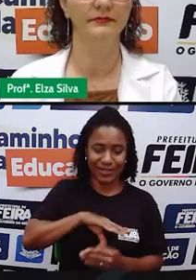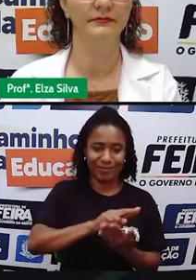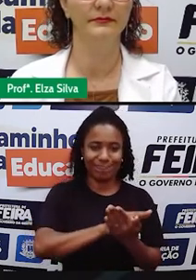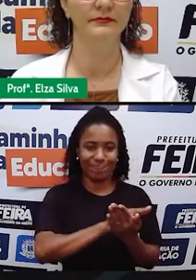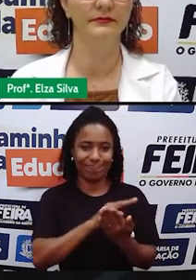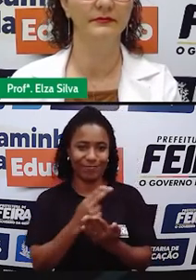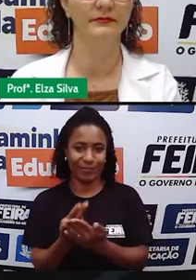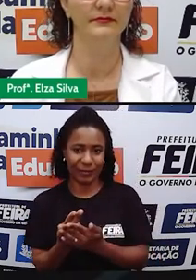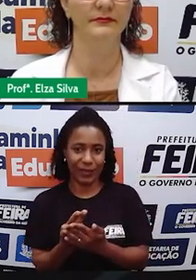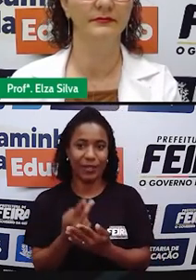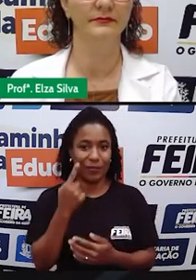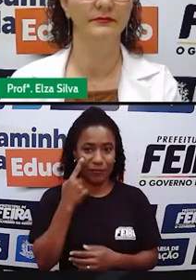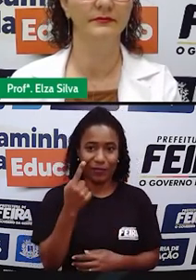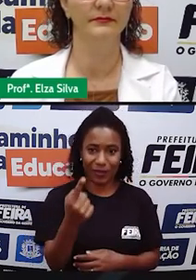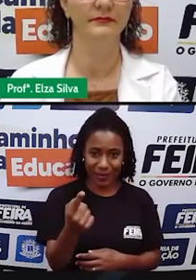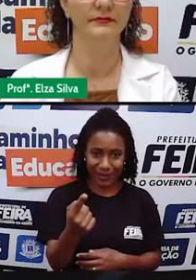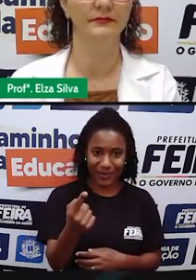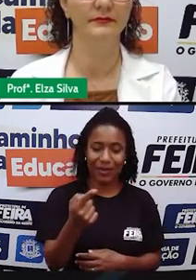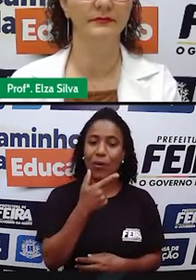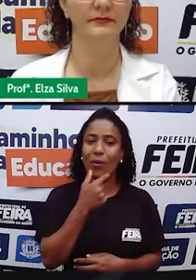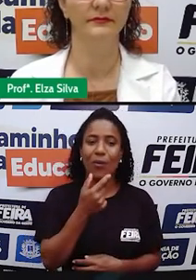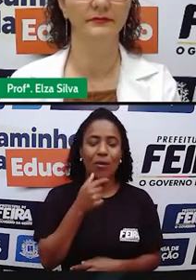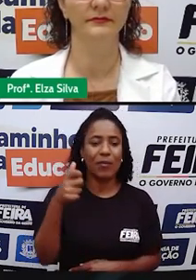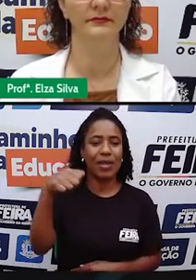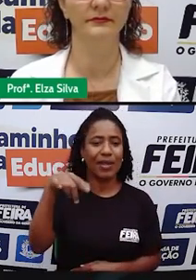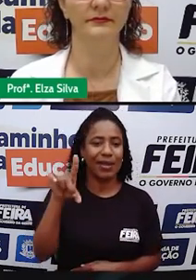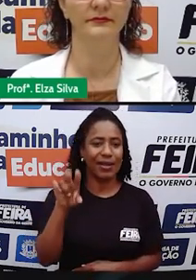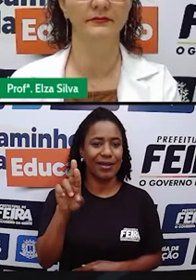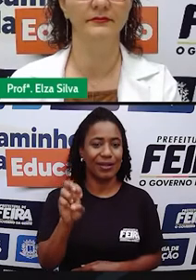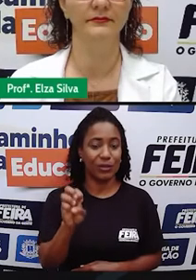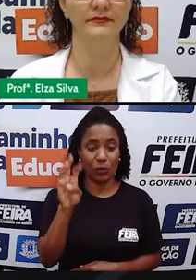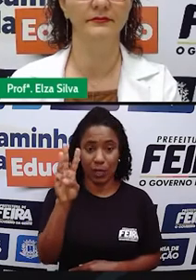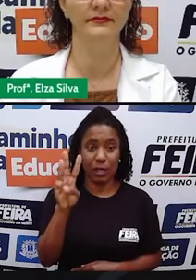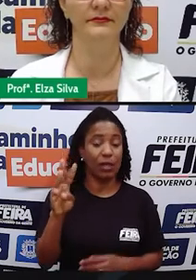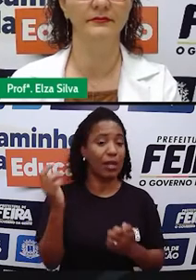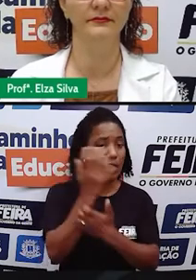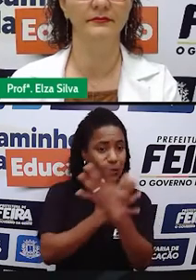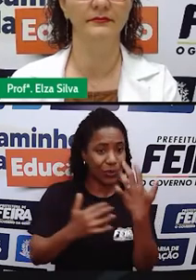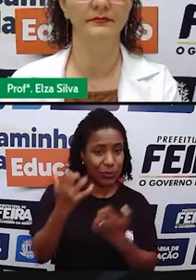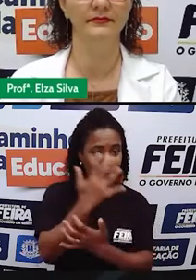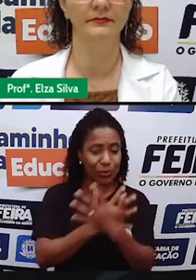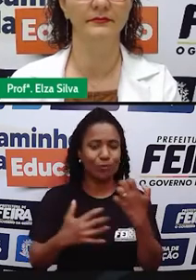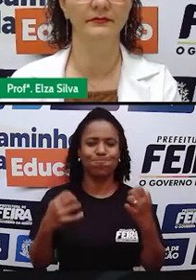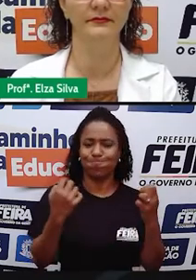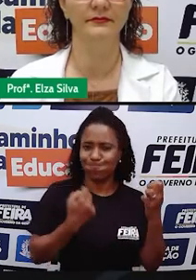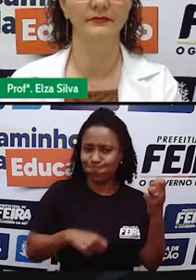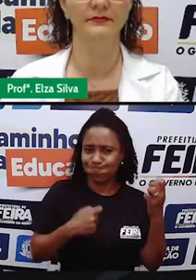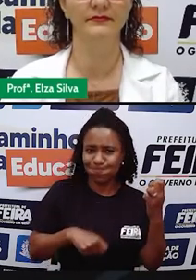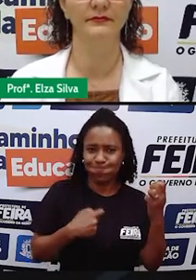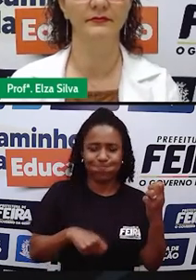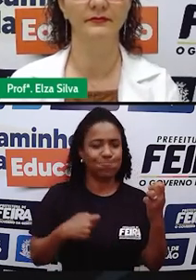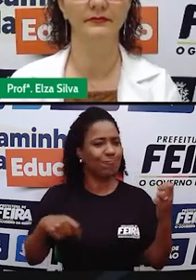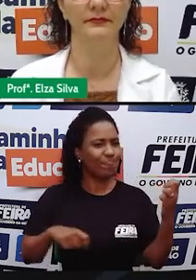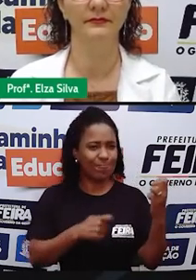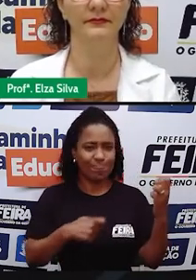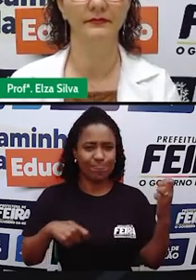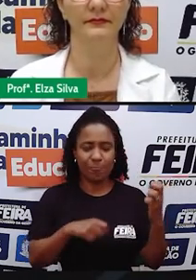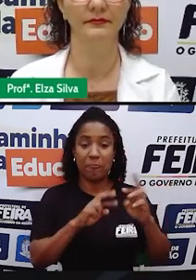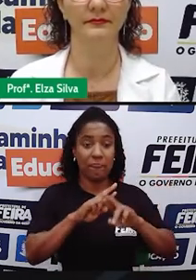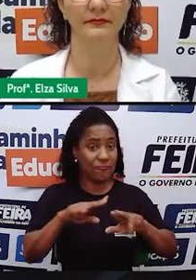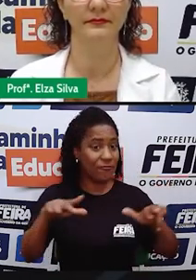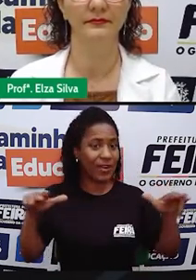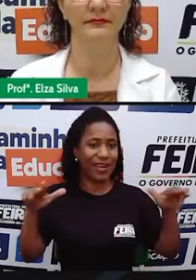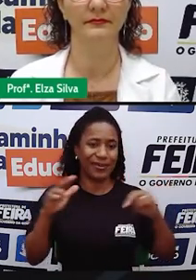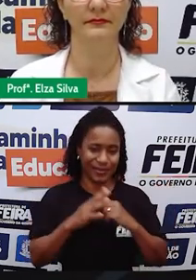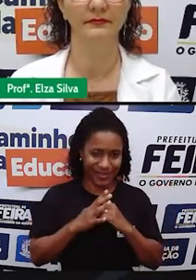um cantor, compositor e multi-instrumentalista americano. Ele nasceu em Chicago